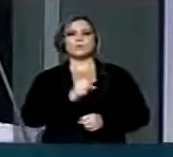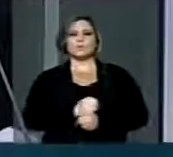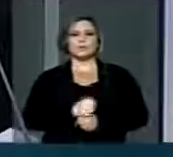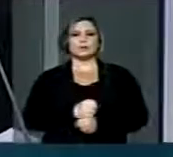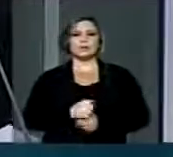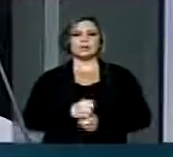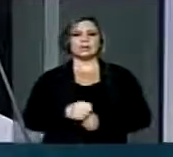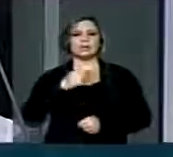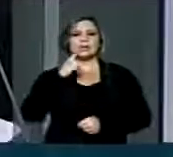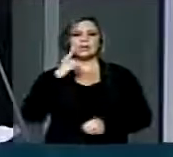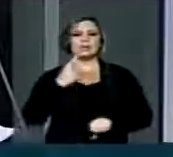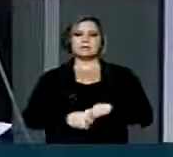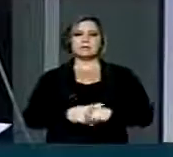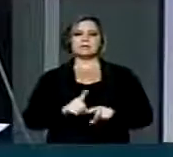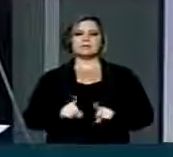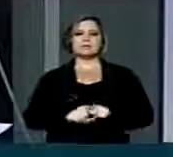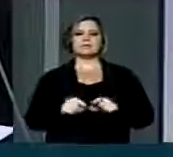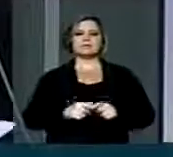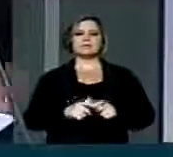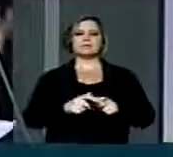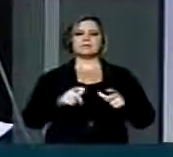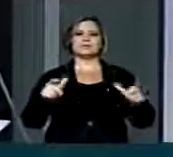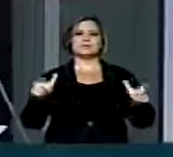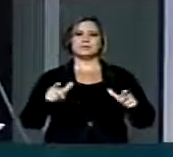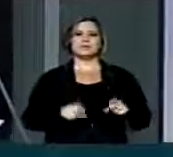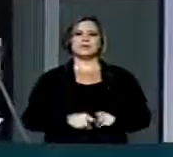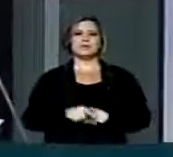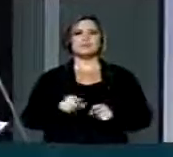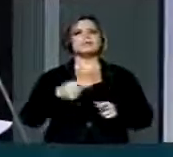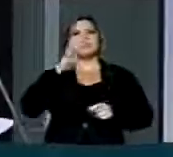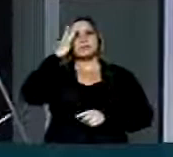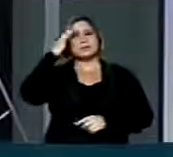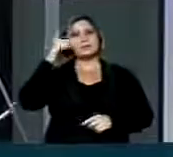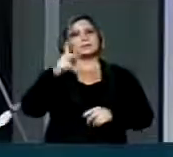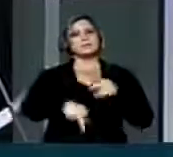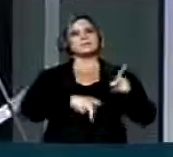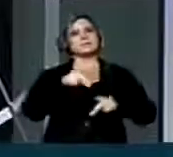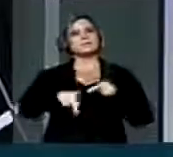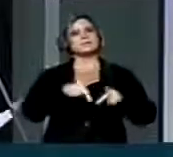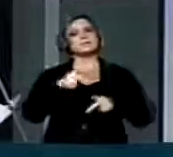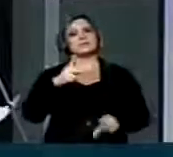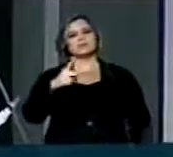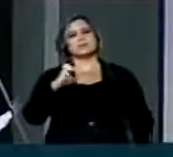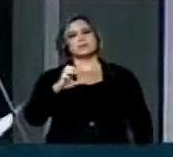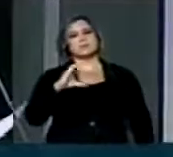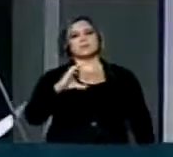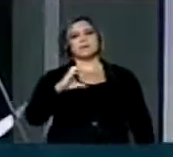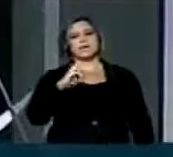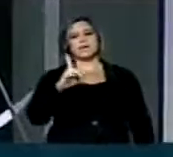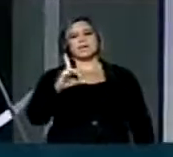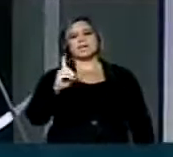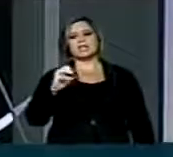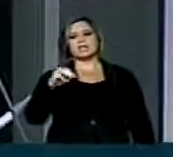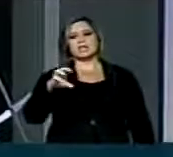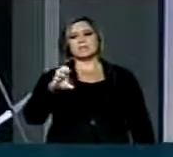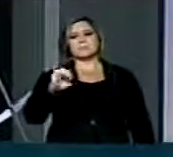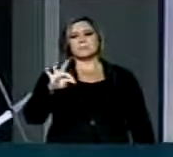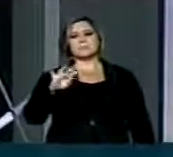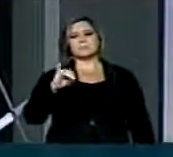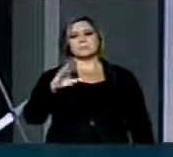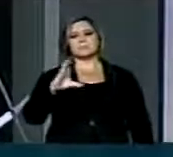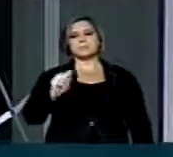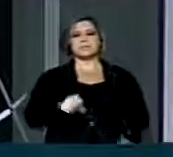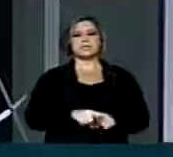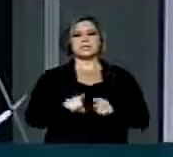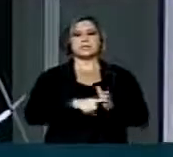vigência, constatou-se o crescimento da aprovação popular, a chamada PEC das Domésticas, Pesquisa do